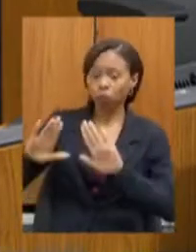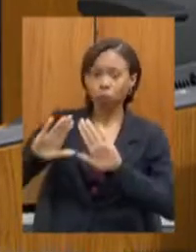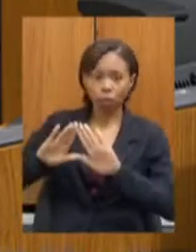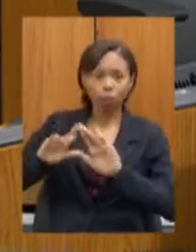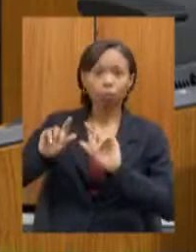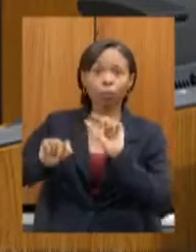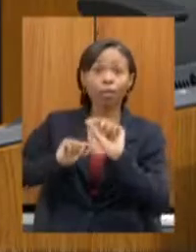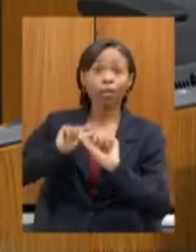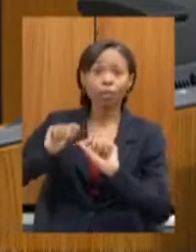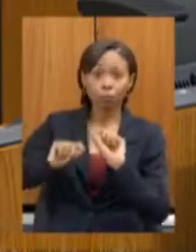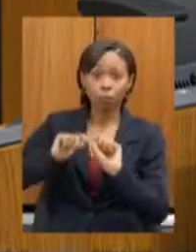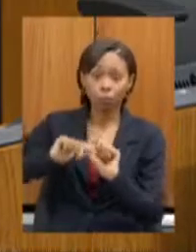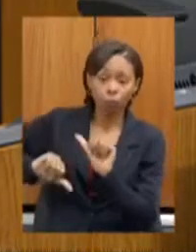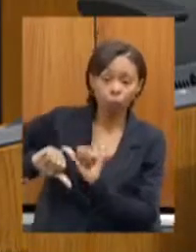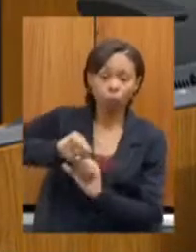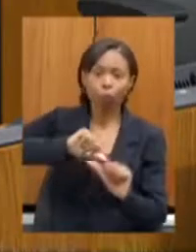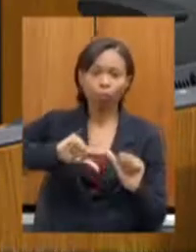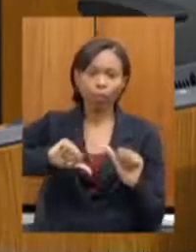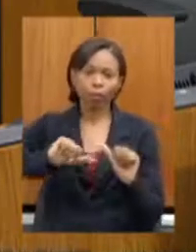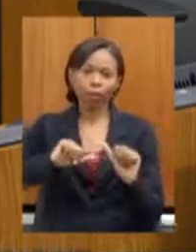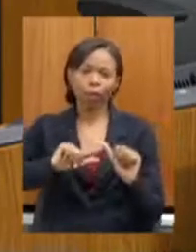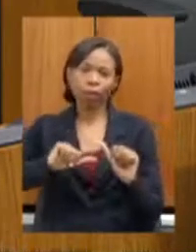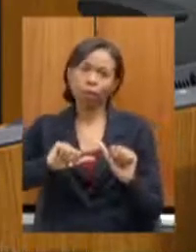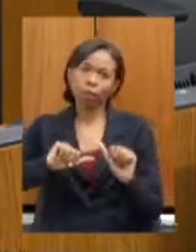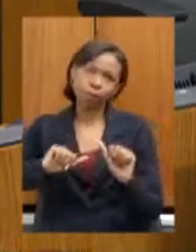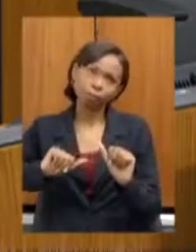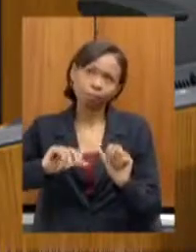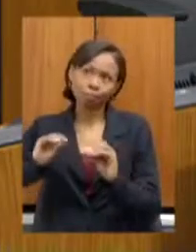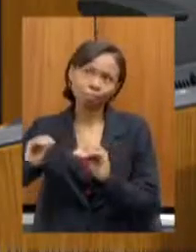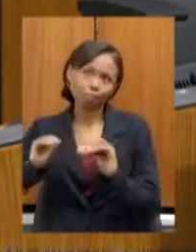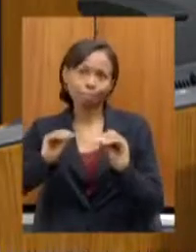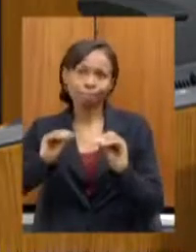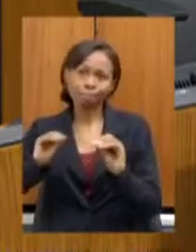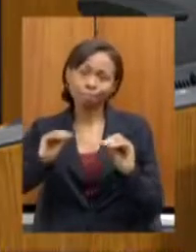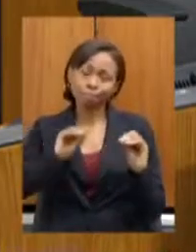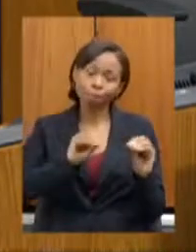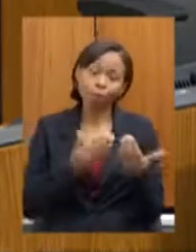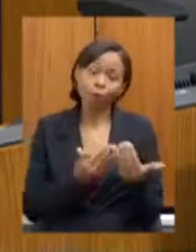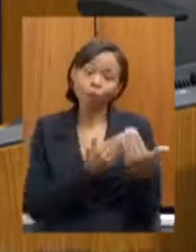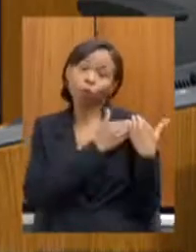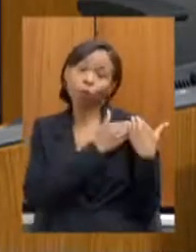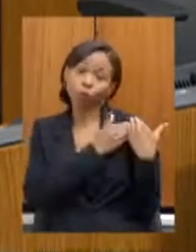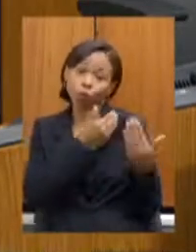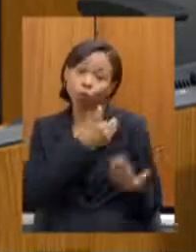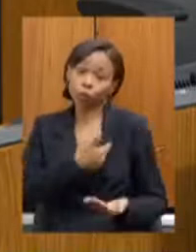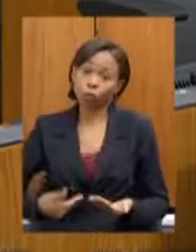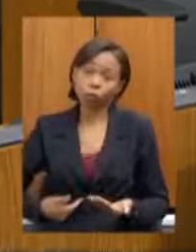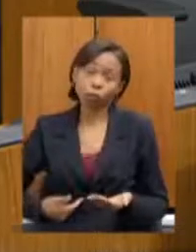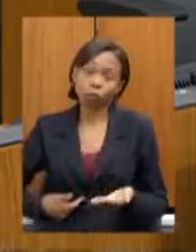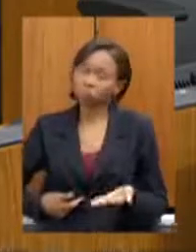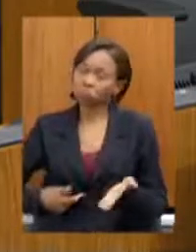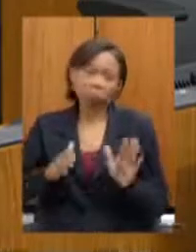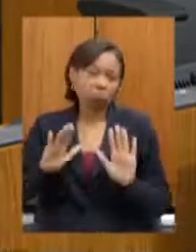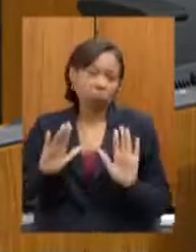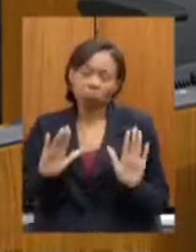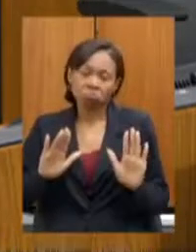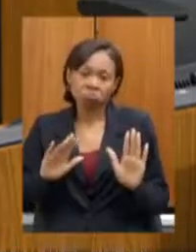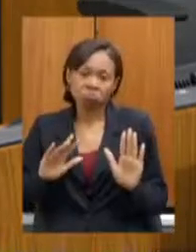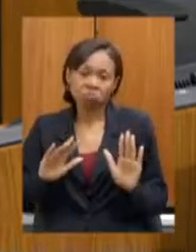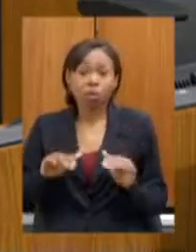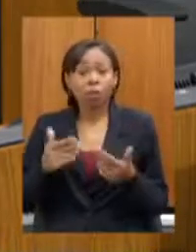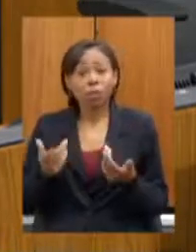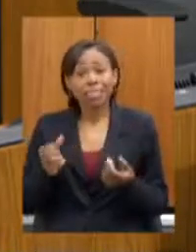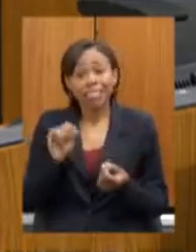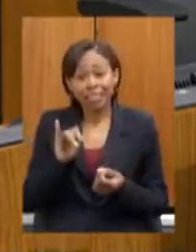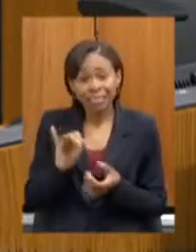Significa que elas serão estadualizadas? Não necessariamente. Com esta autorização, eu posso incluí-las na